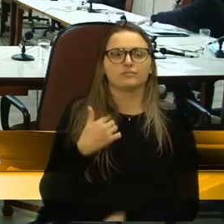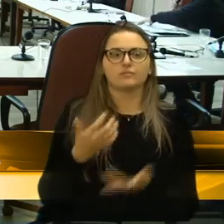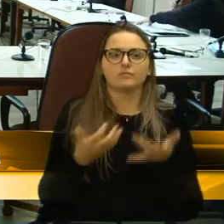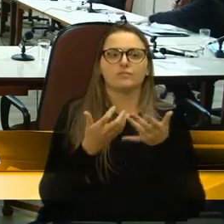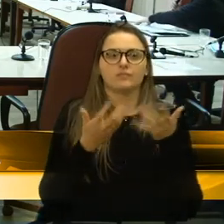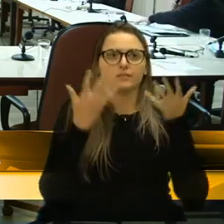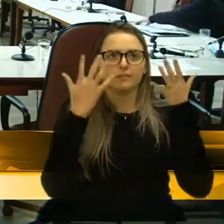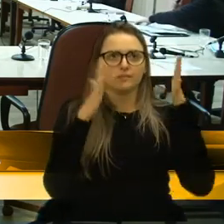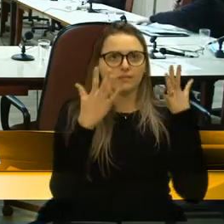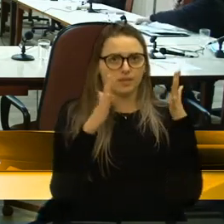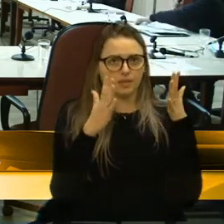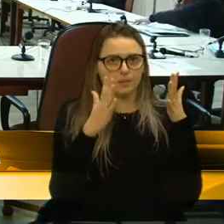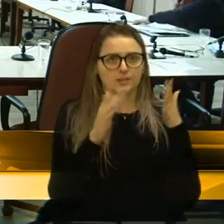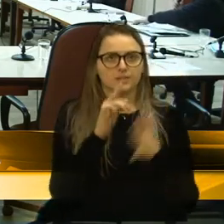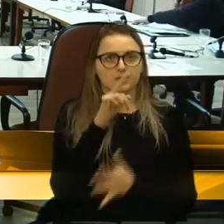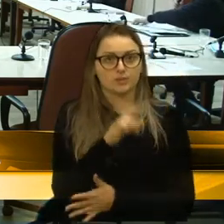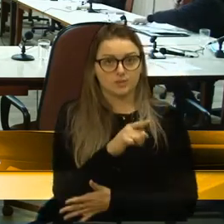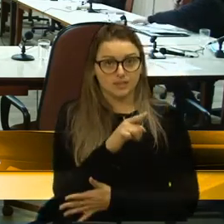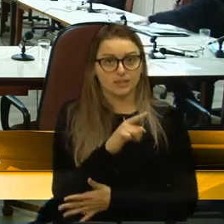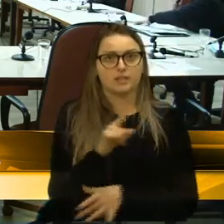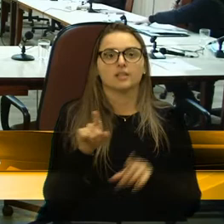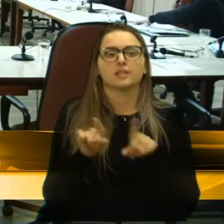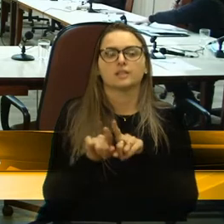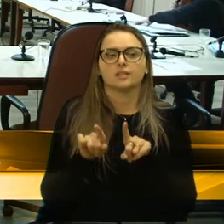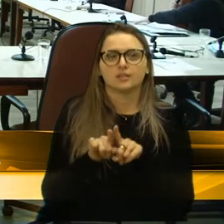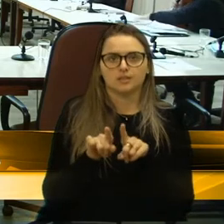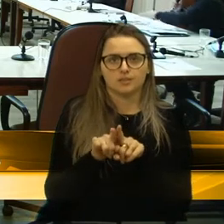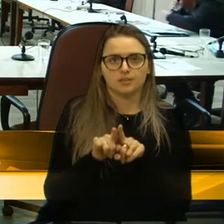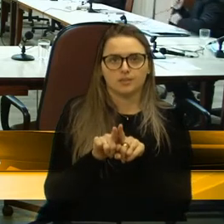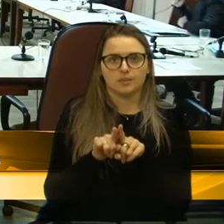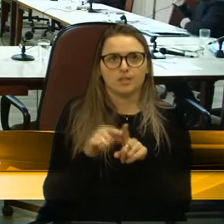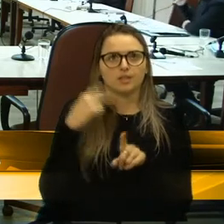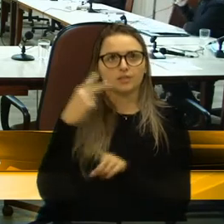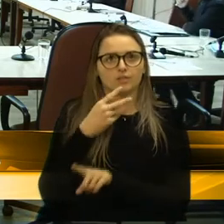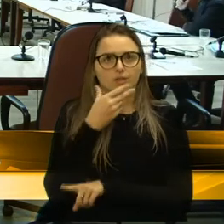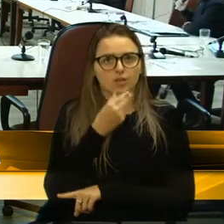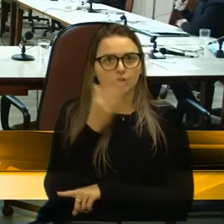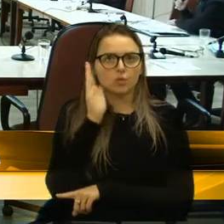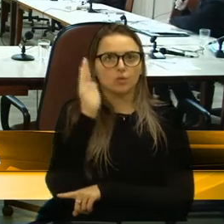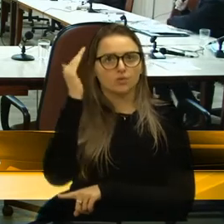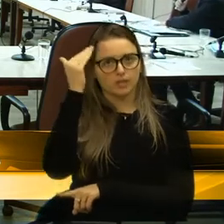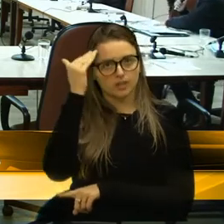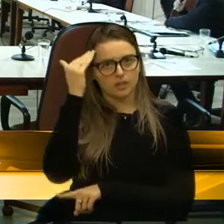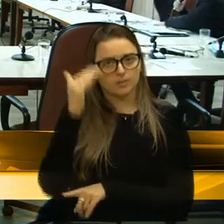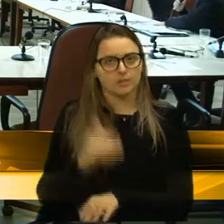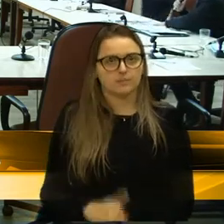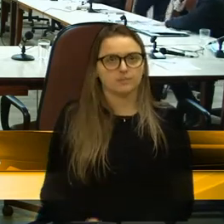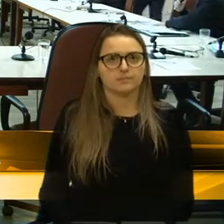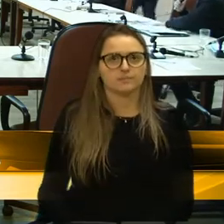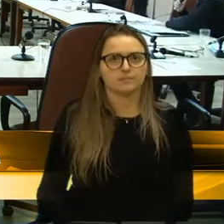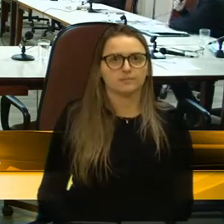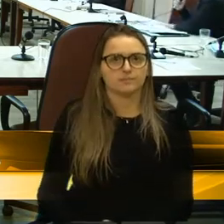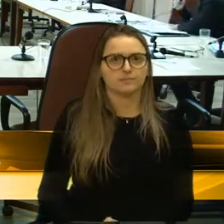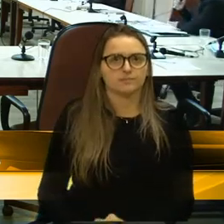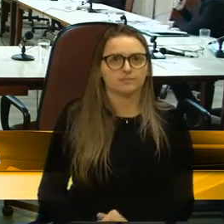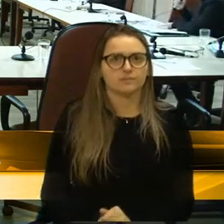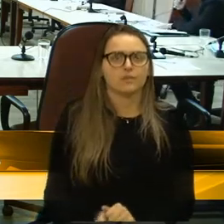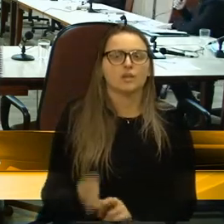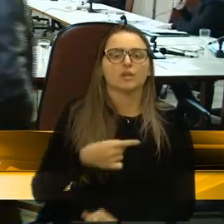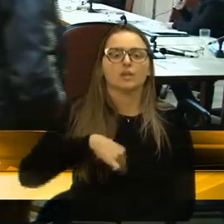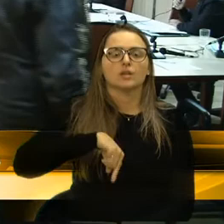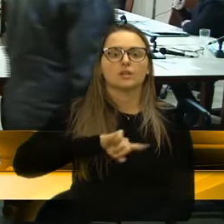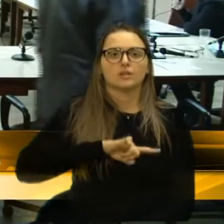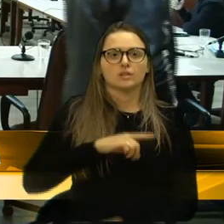a vossa excelência, como também o vereador Felipe e Grêmio Maier. E nós, como